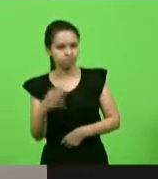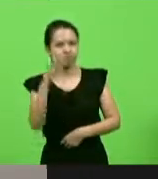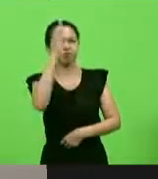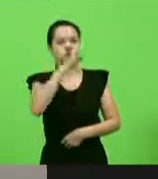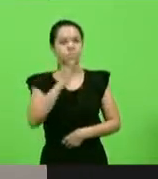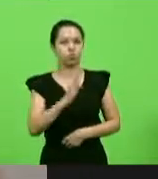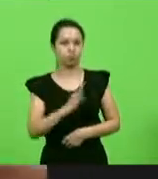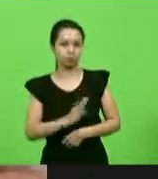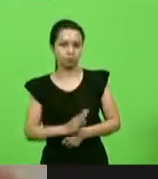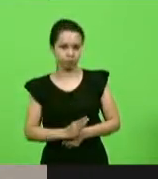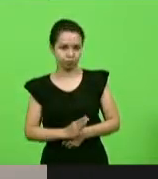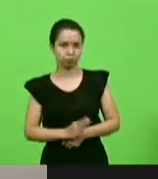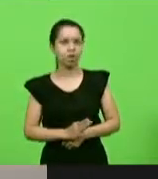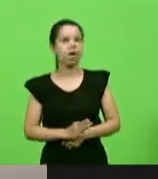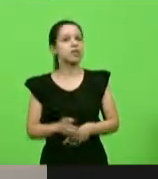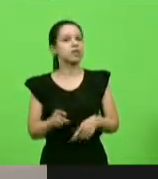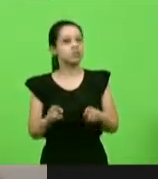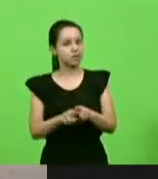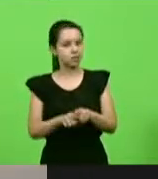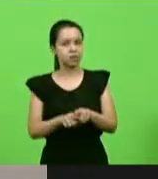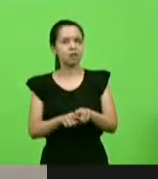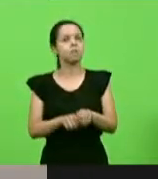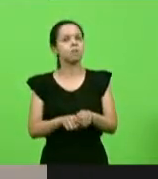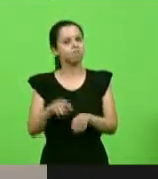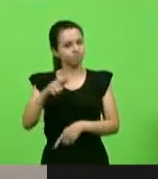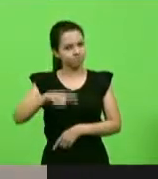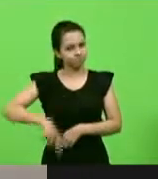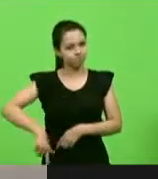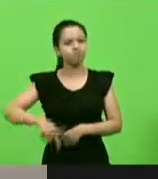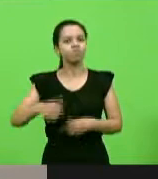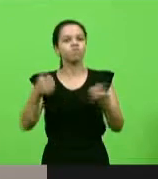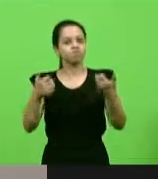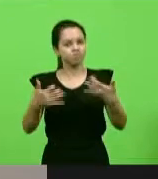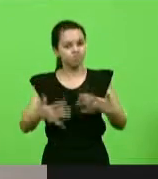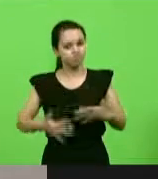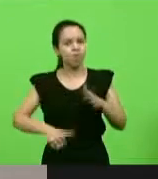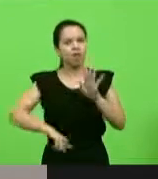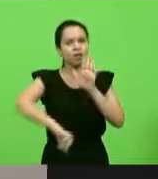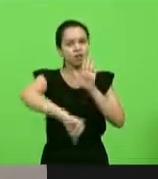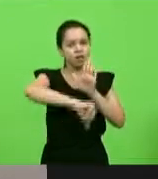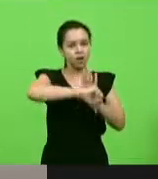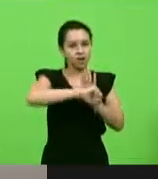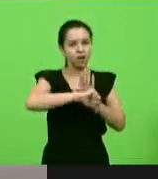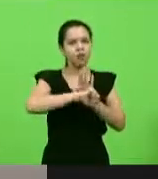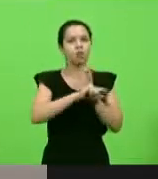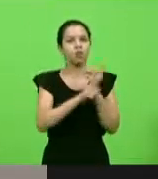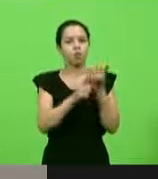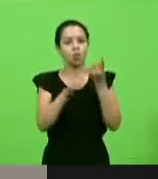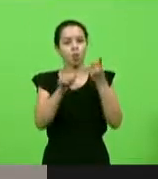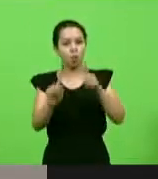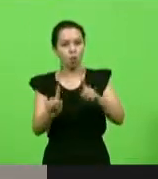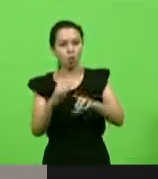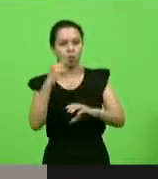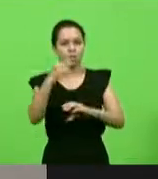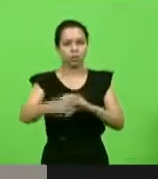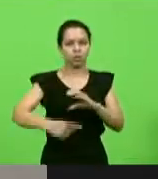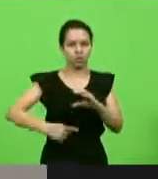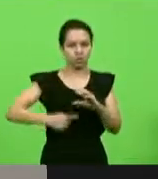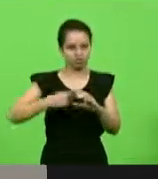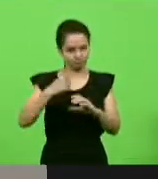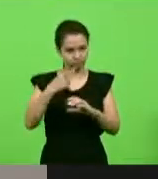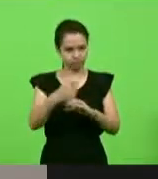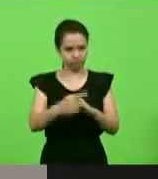E poderíamos dizer que é um crime planetário, porque,